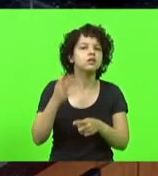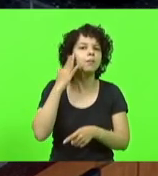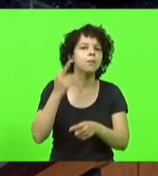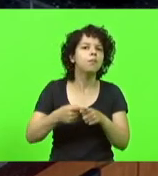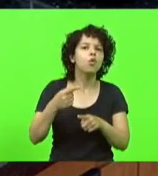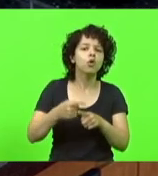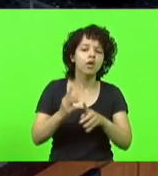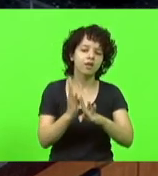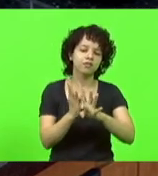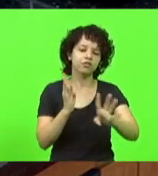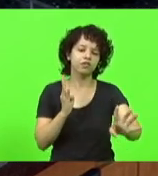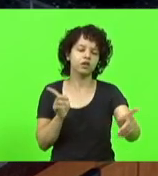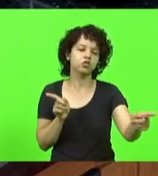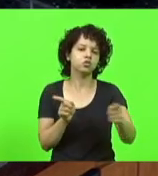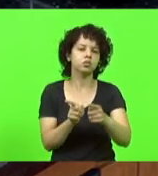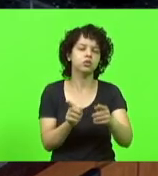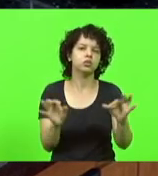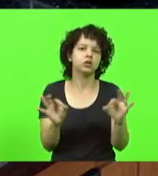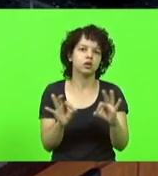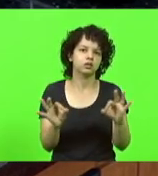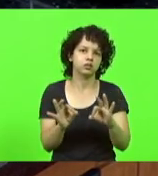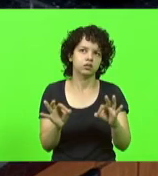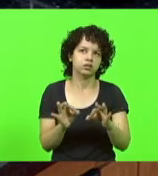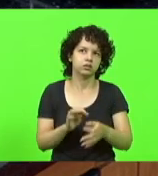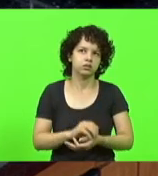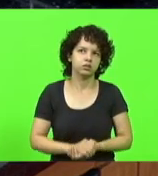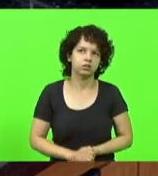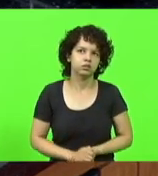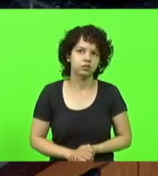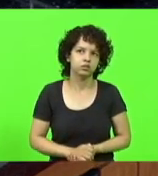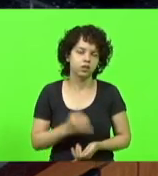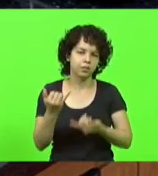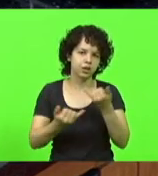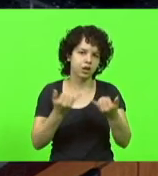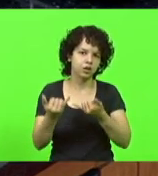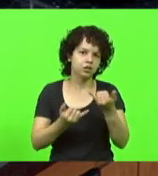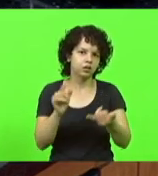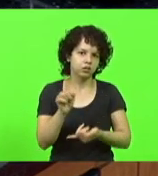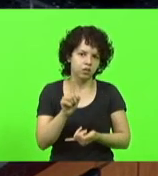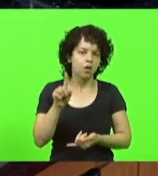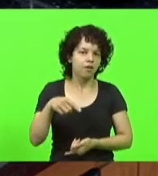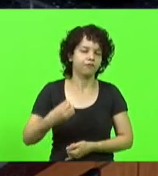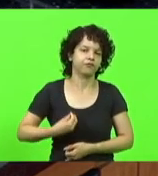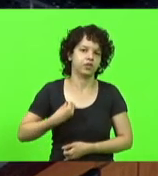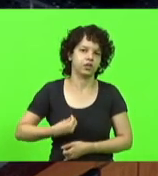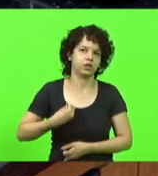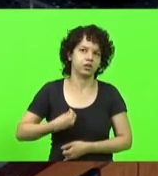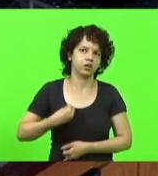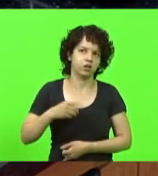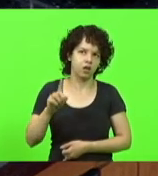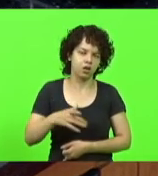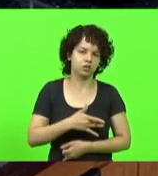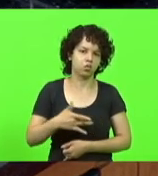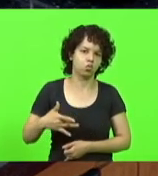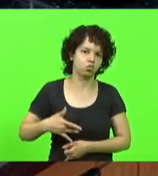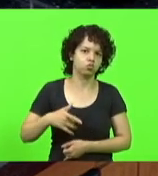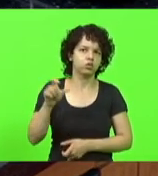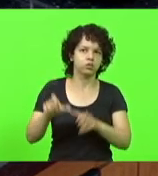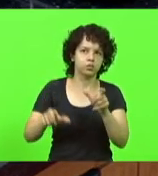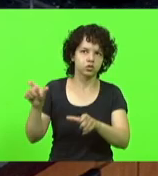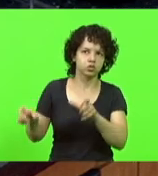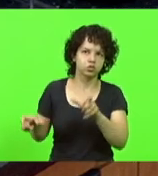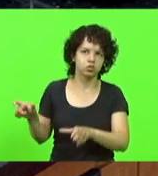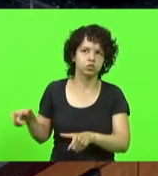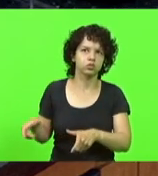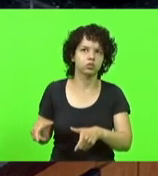essas filas não andam, deputado Alba. Não é brincadeira, são vidas. Não a saúde das pessoas. Certo?